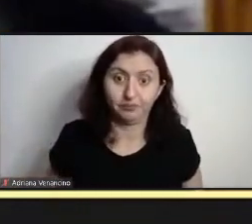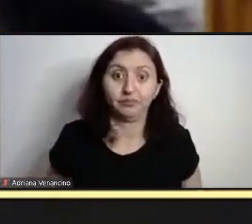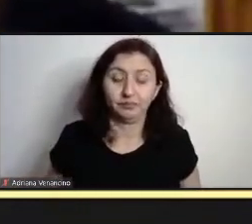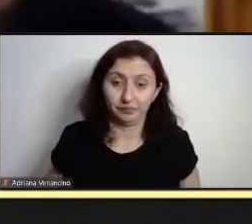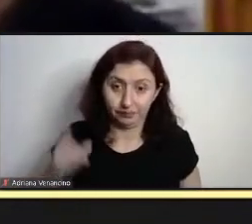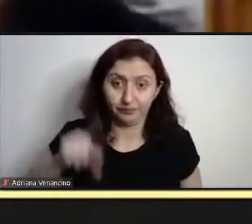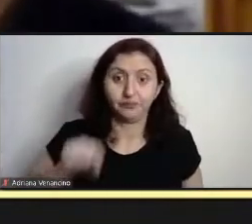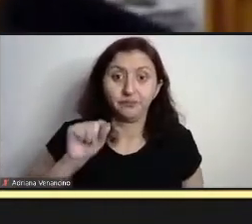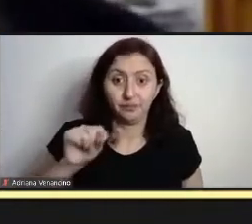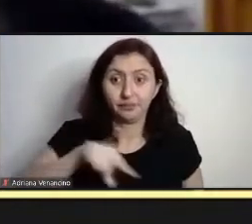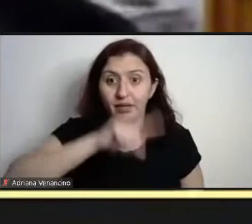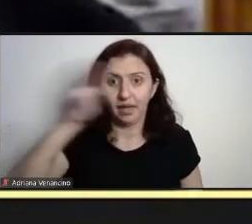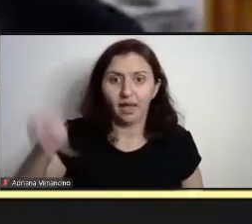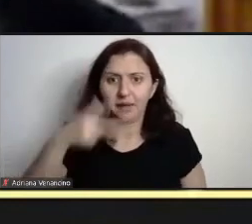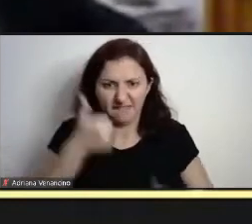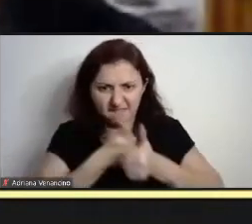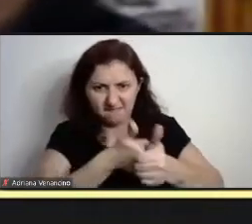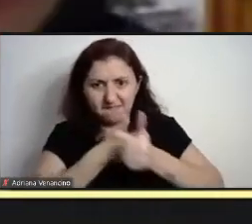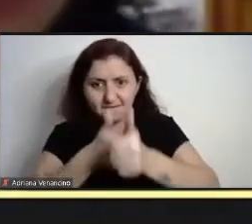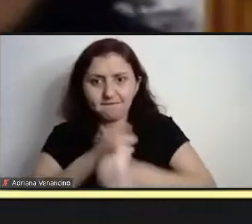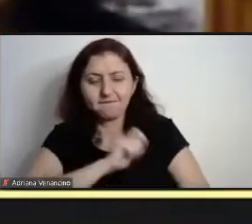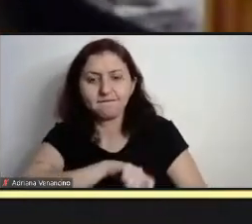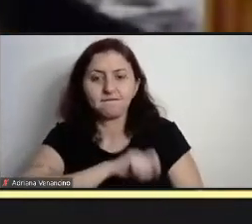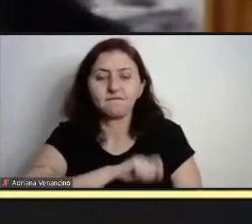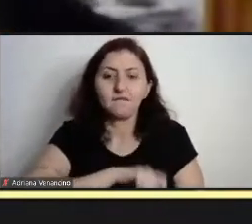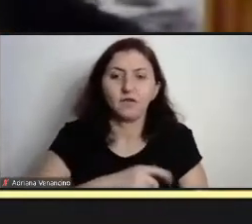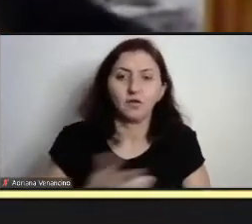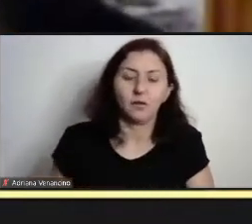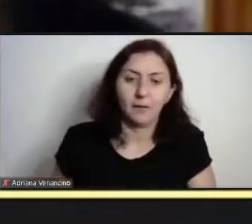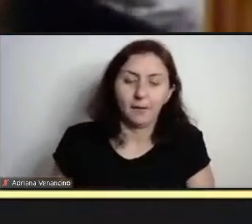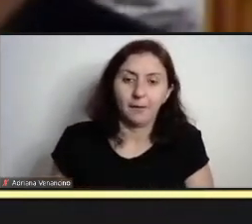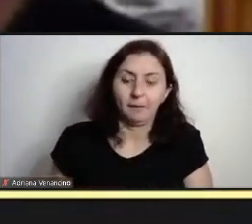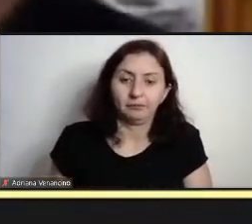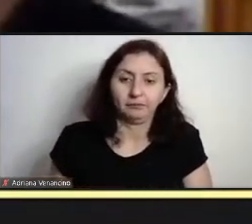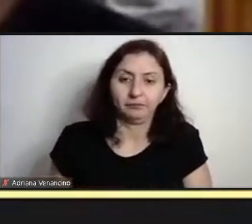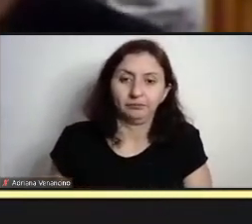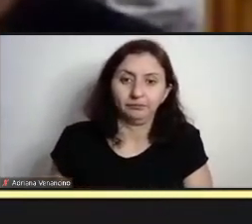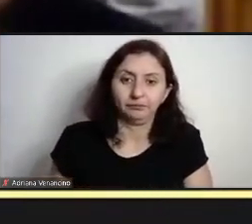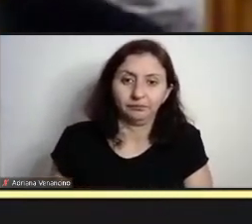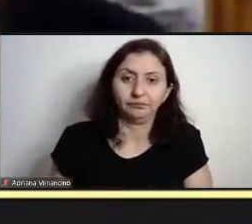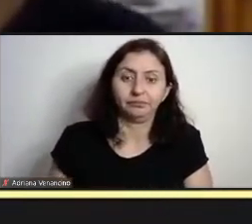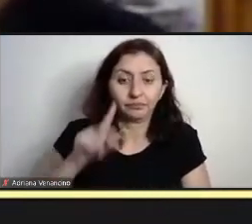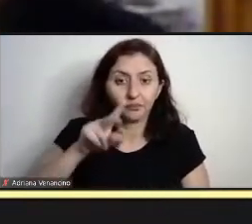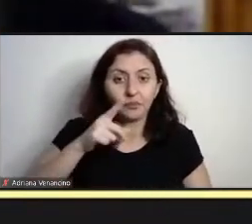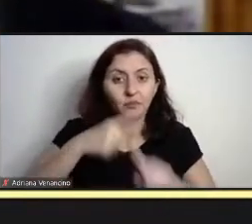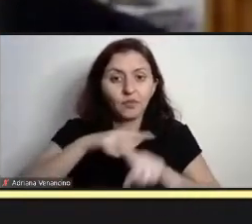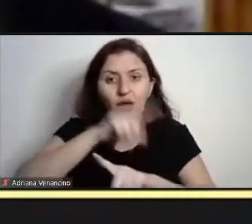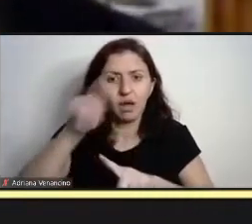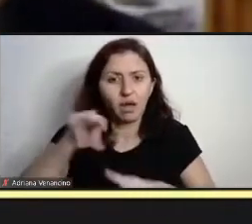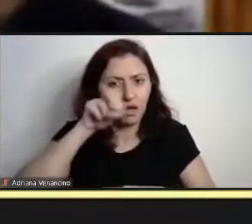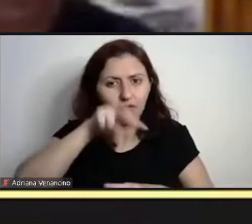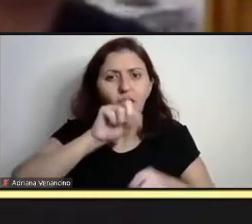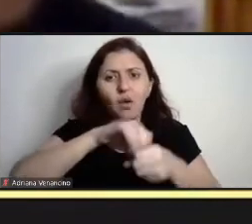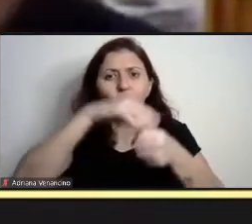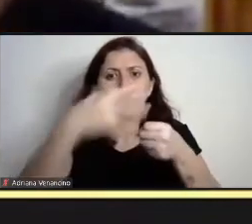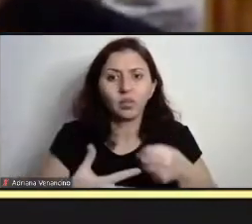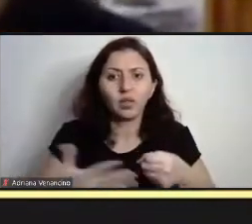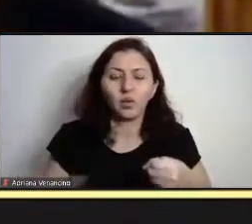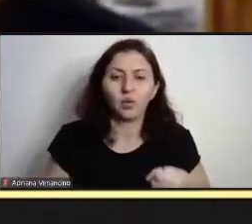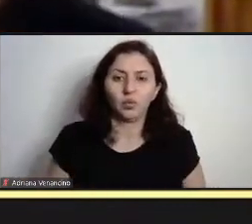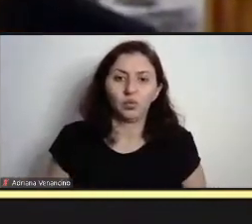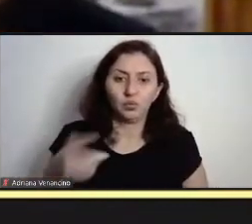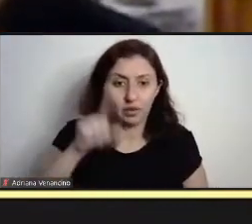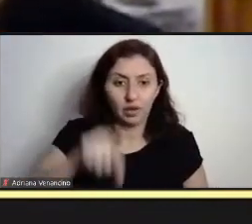bruxas, aos bruxos, né, no século XXI, em relação aos conteúdos, então, é, essa